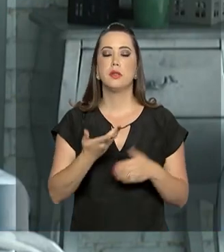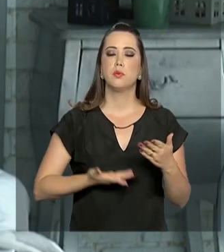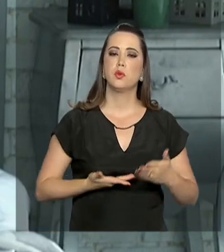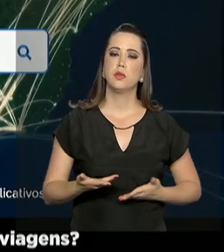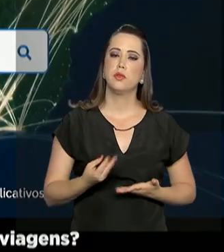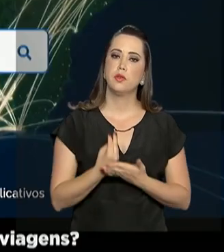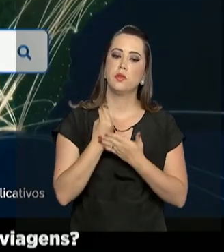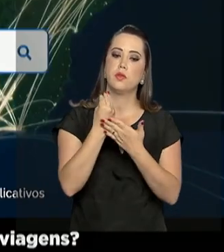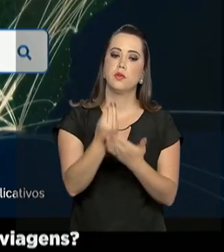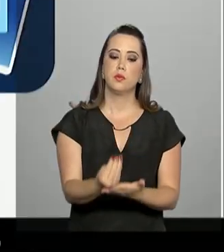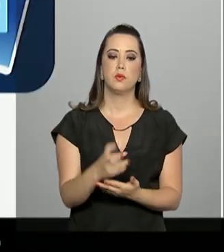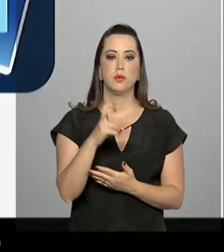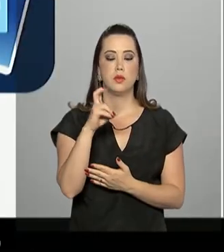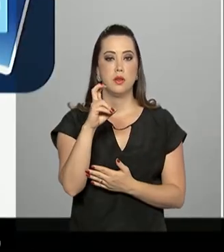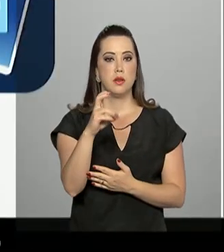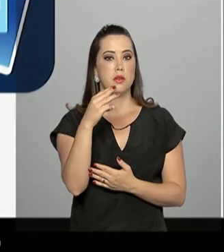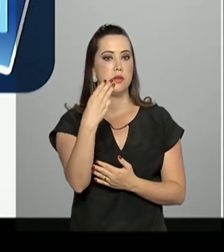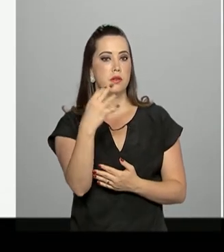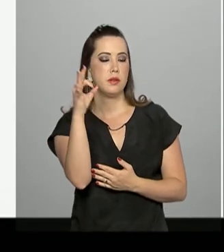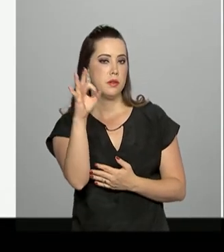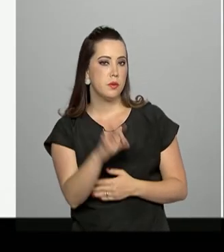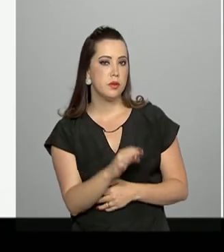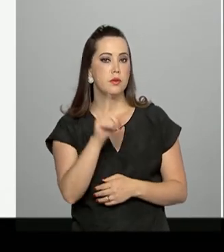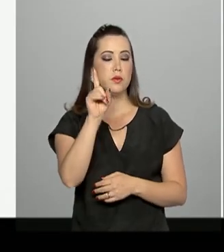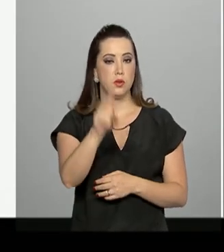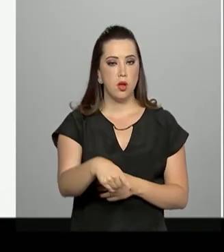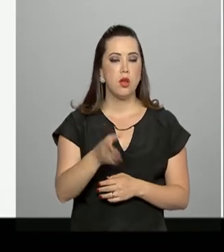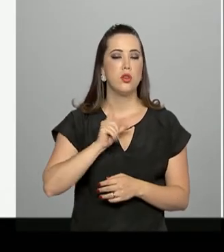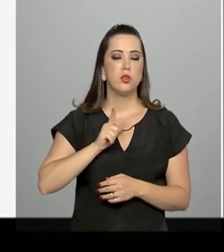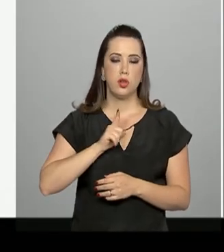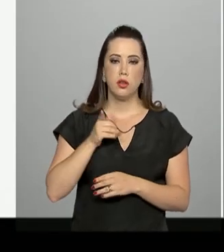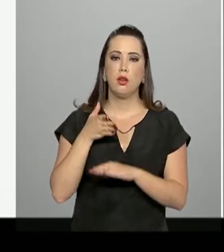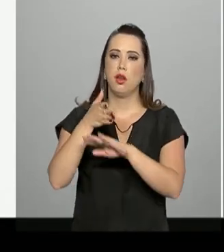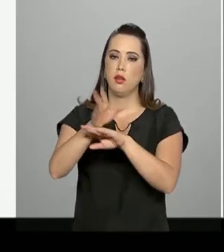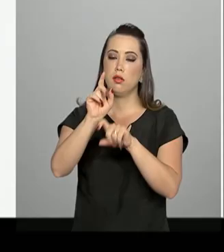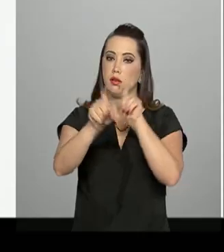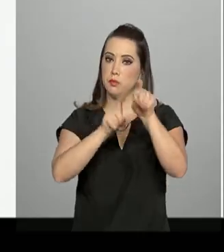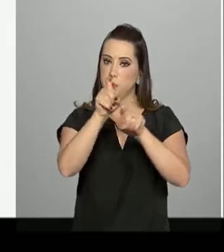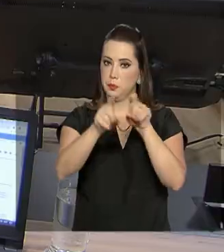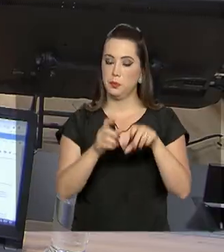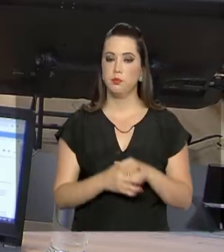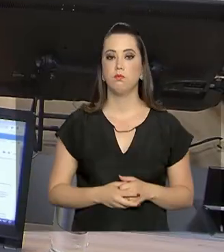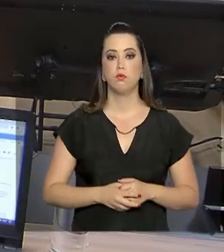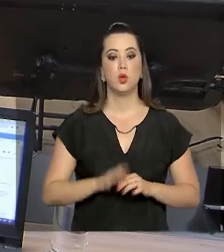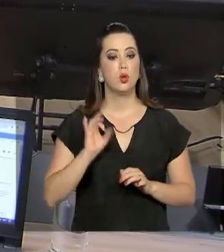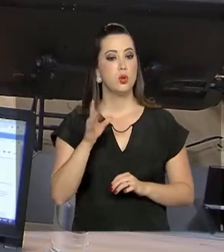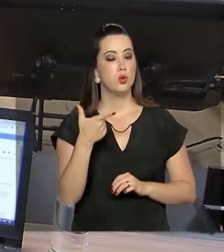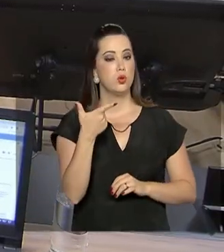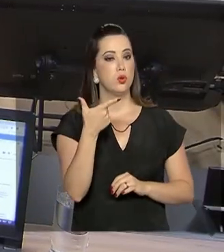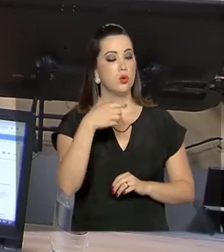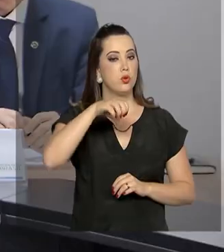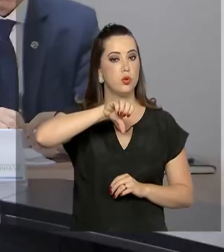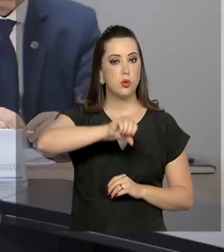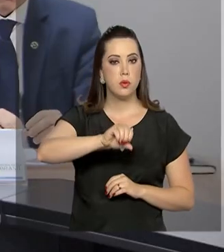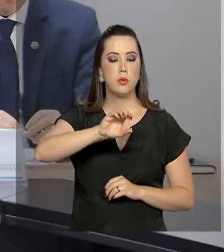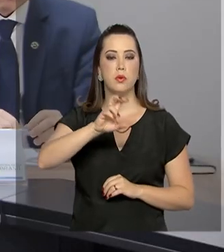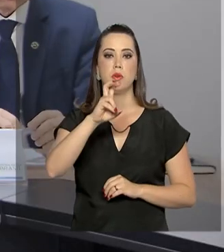população, 53% deles já são acessados online. Só em 2019,